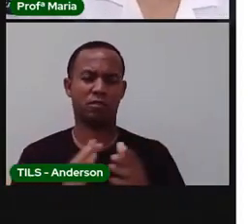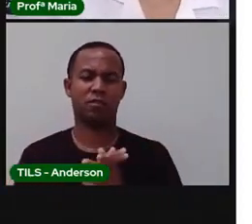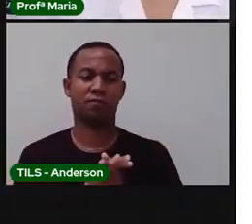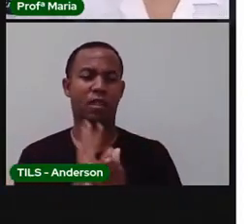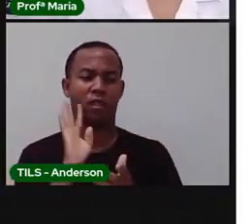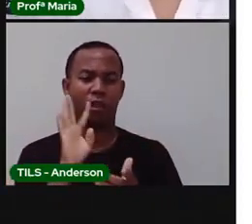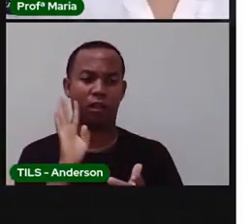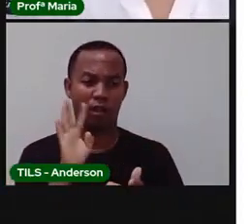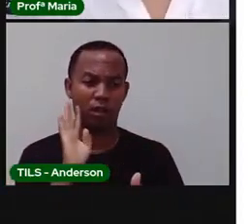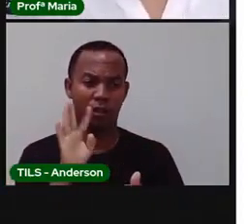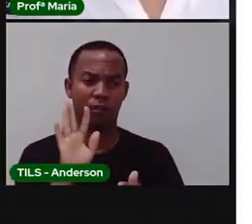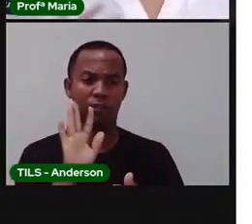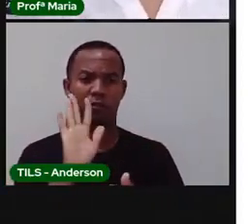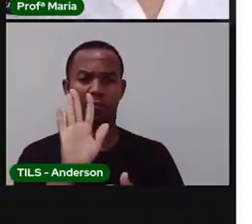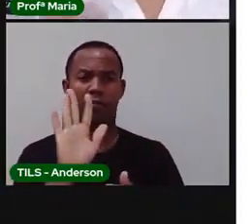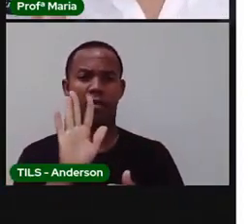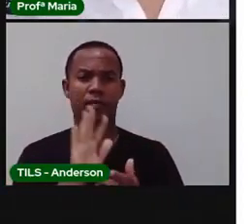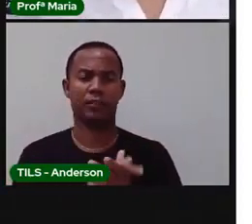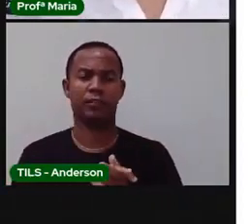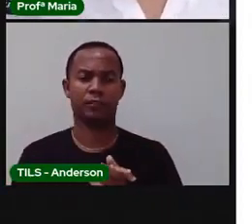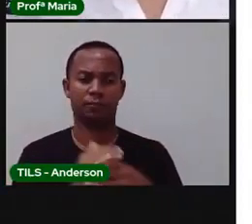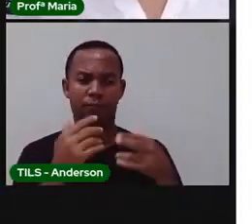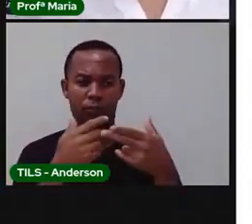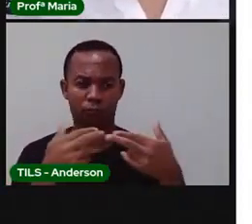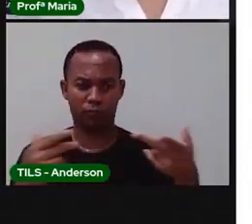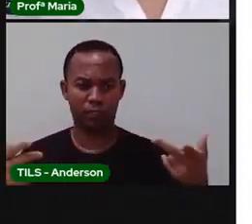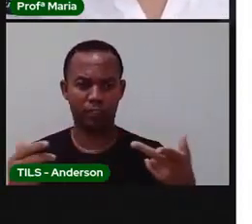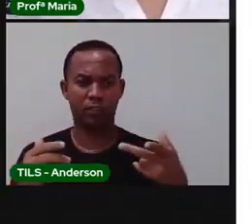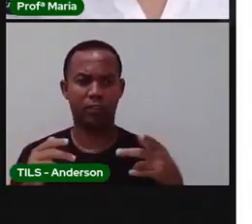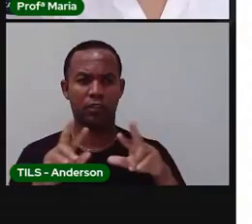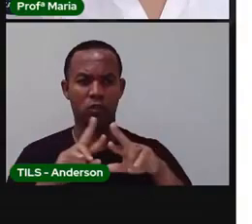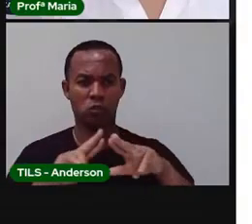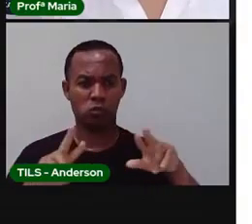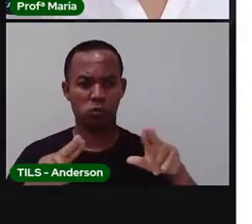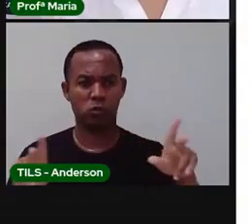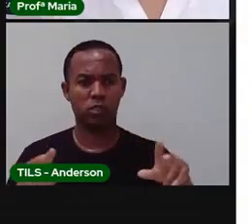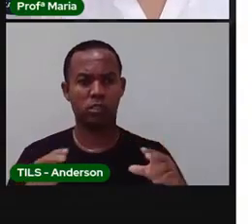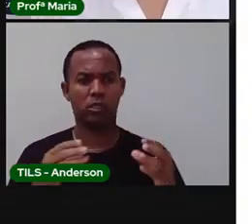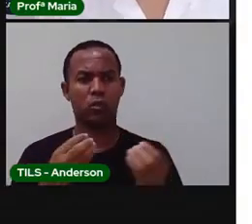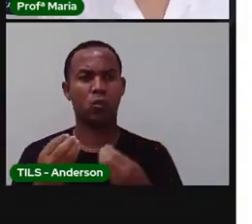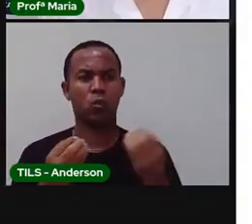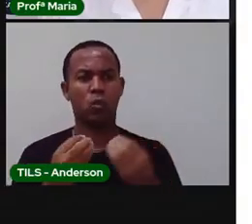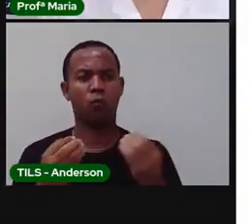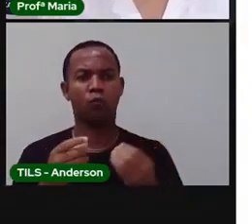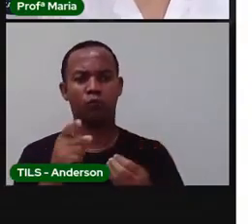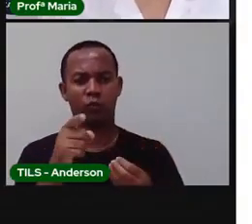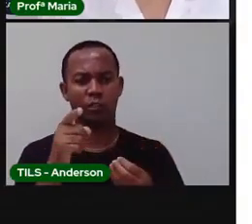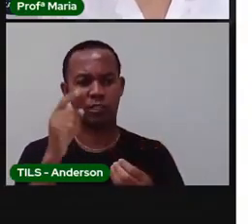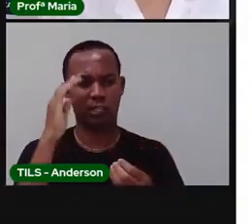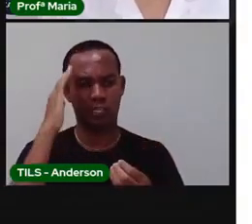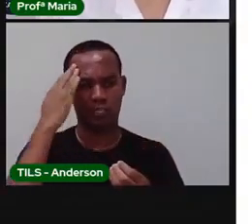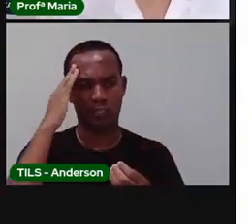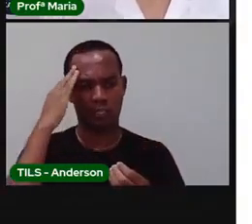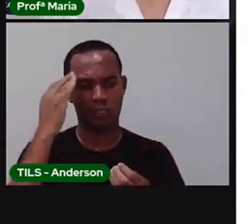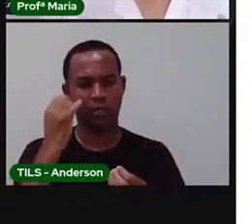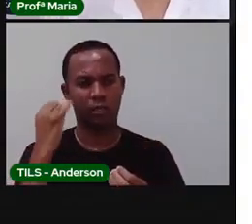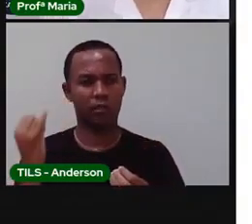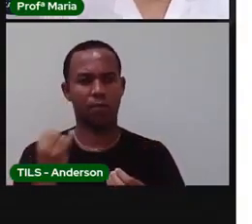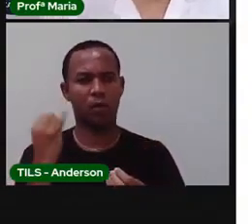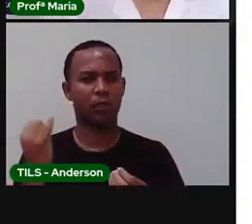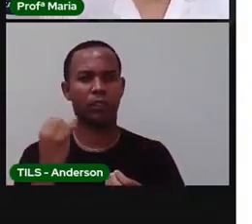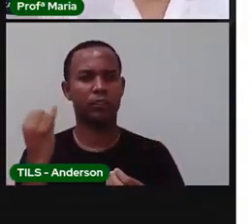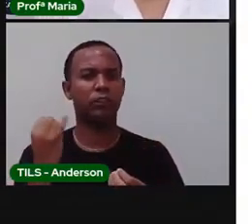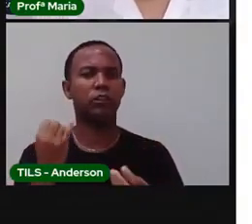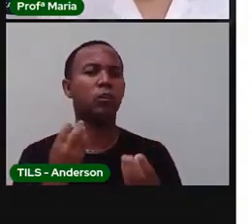sobre educação. Mas a Pró falou várias coisas sobre educação, para que vocês entendam a importância. Educação é negócio